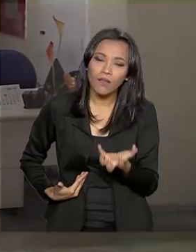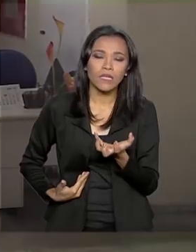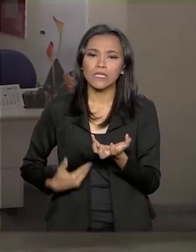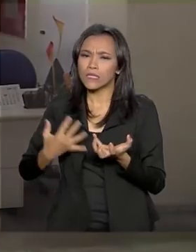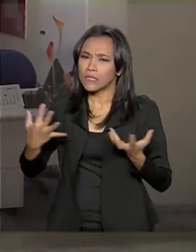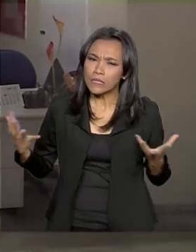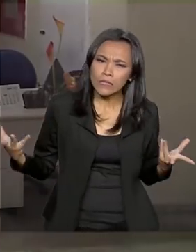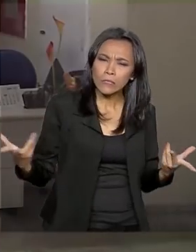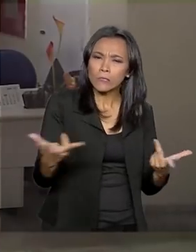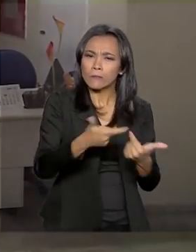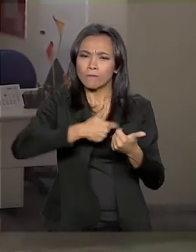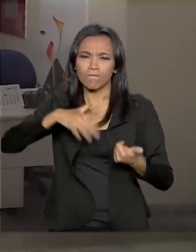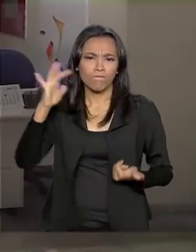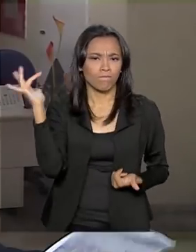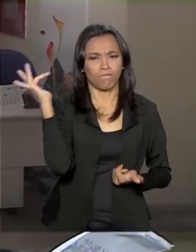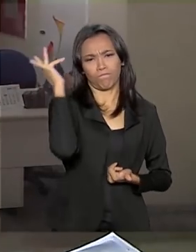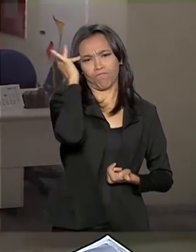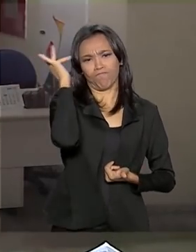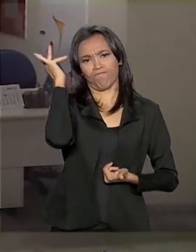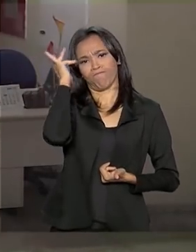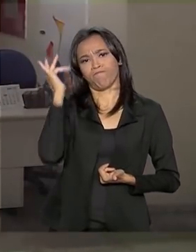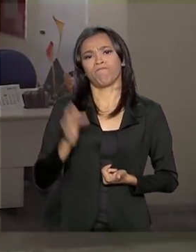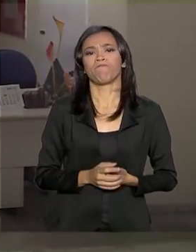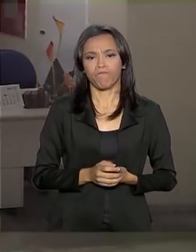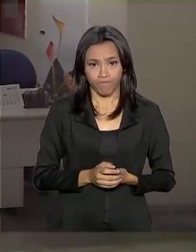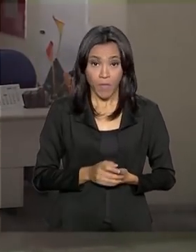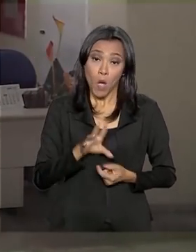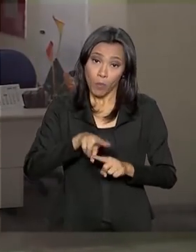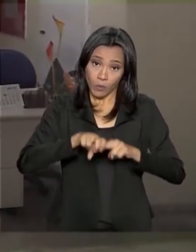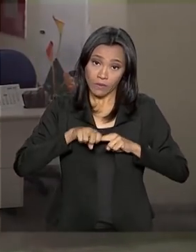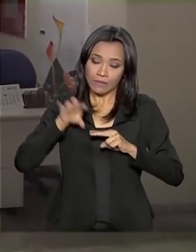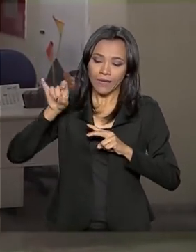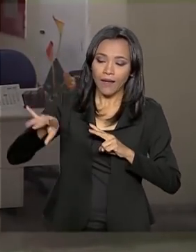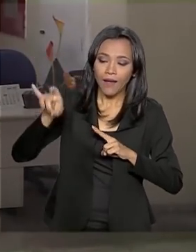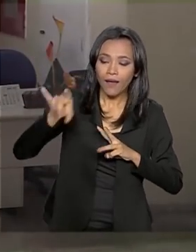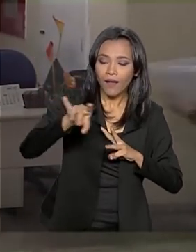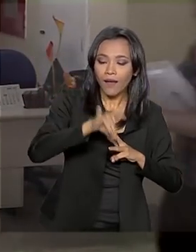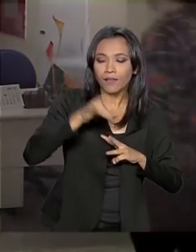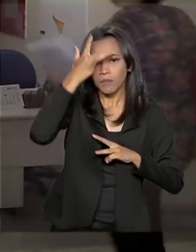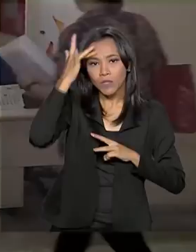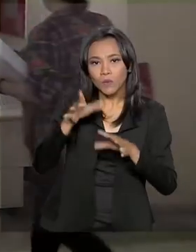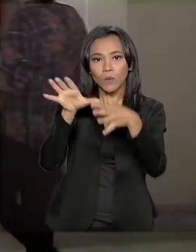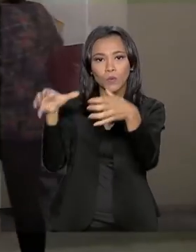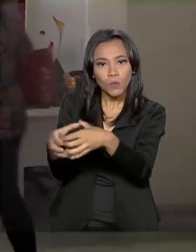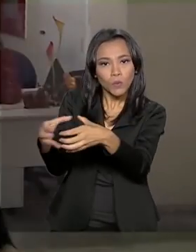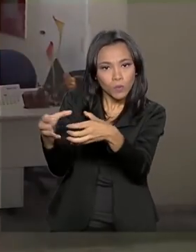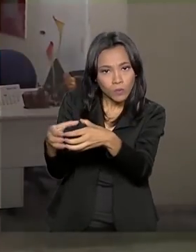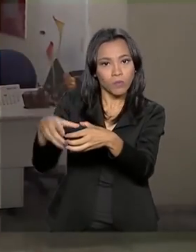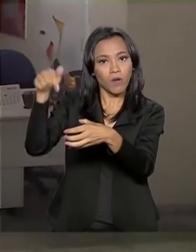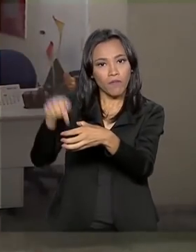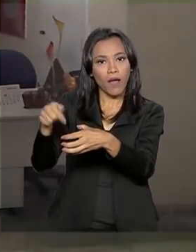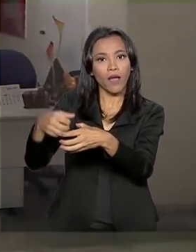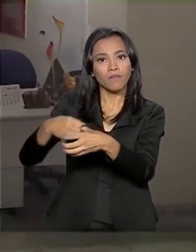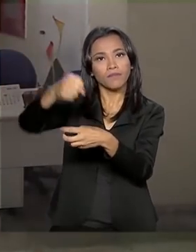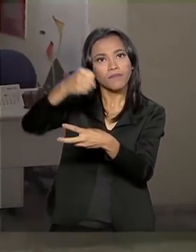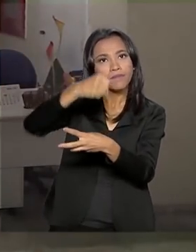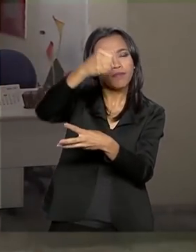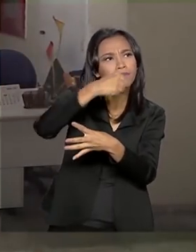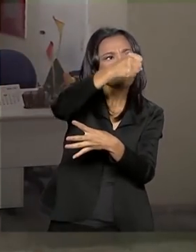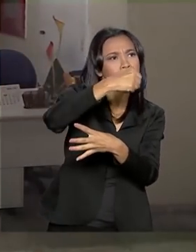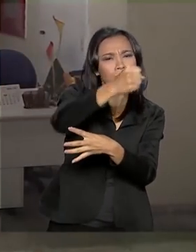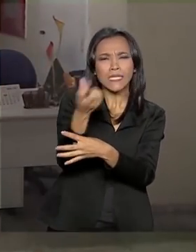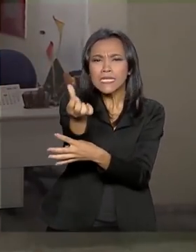excelência. Por isso, cada integrante do comitê estará em cada uma dessas seis unidades avaliando as